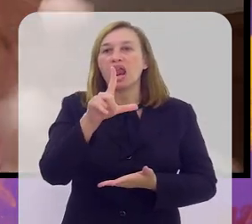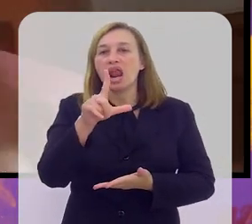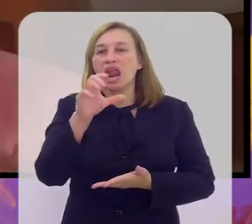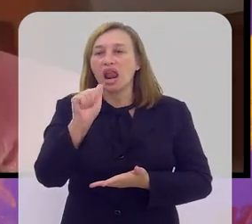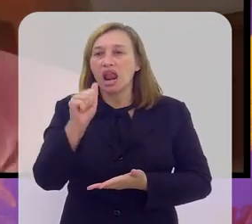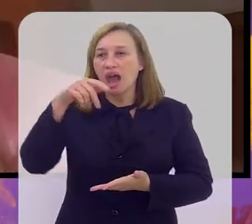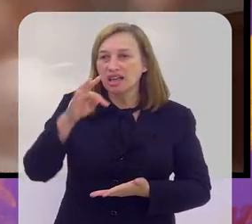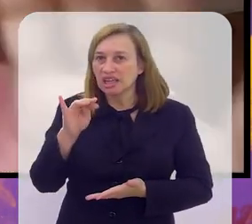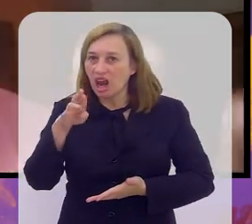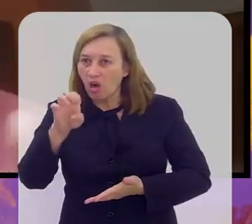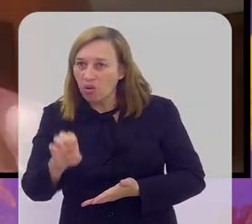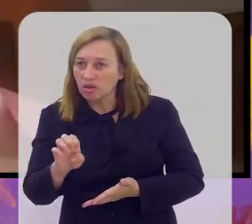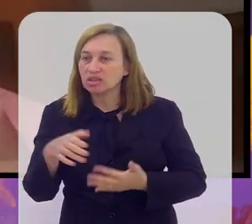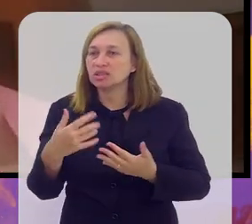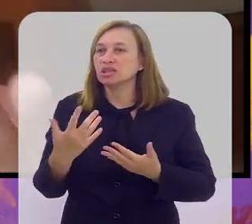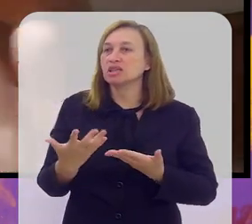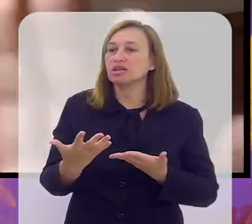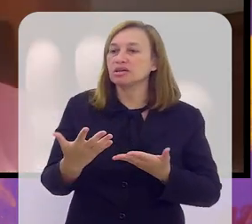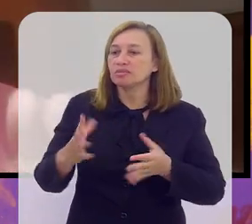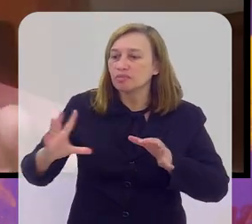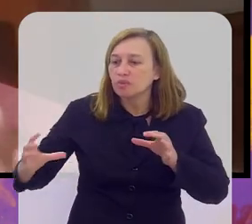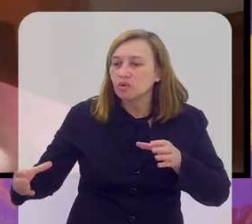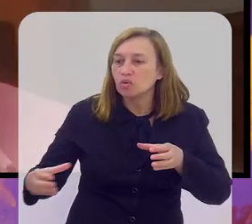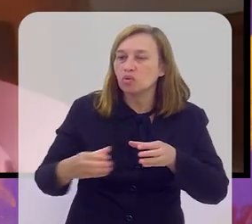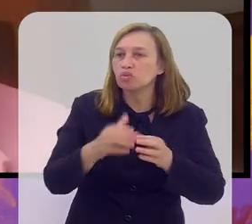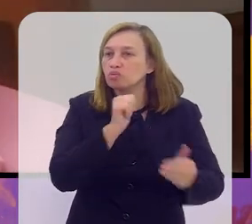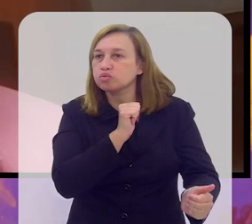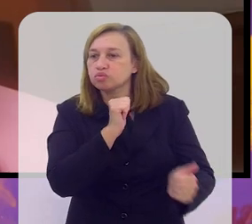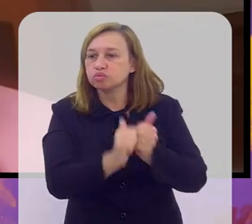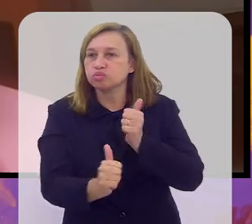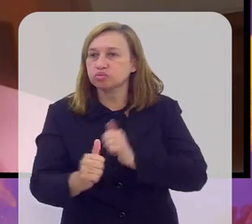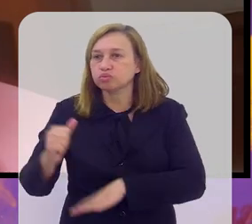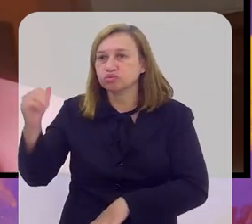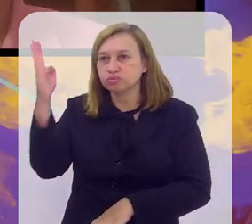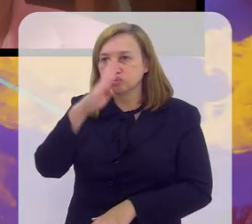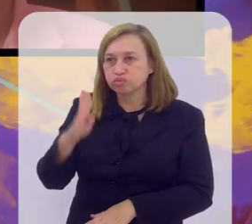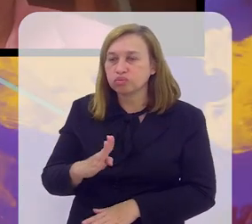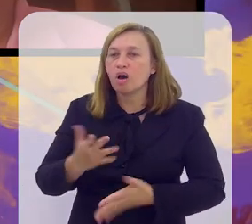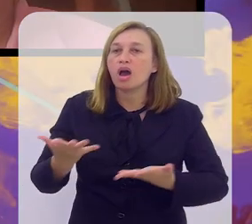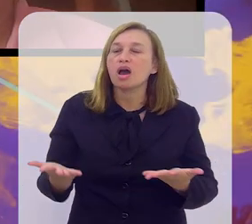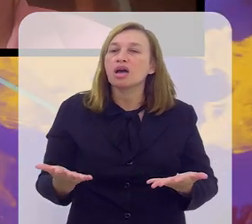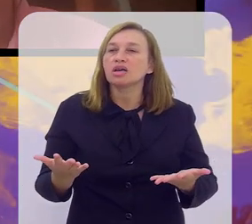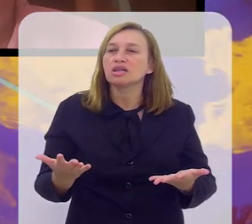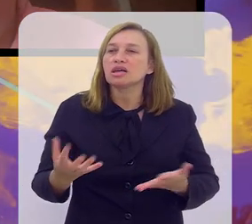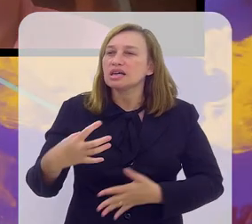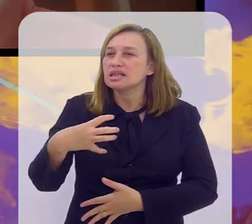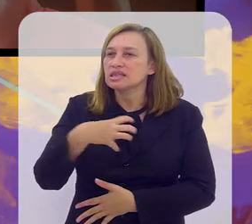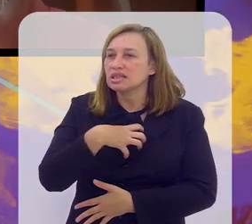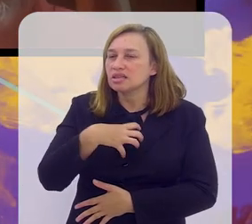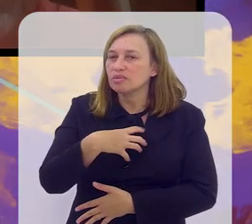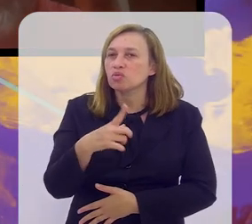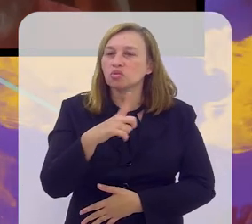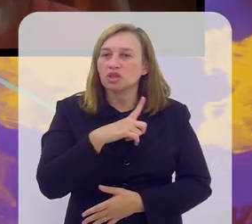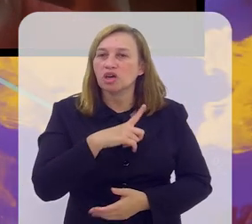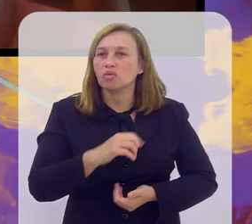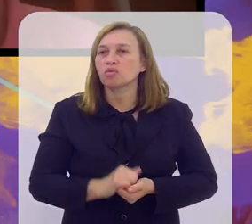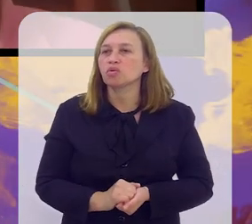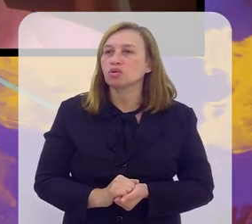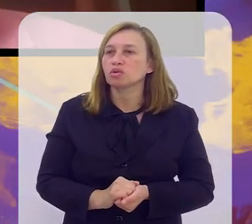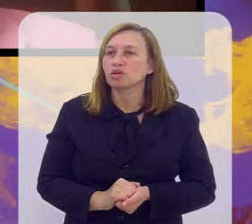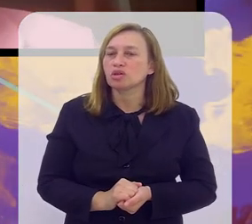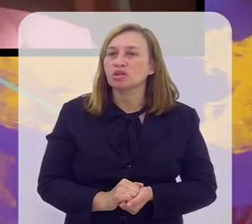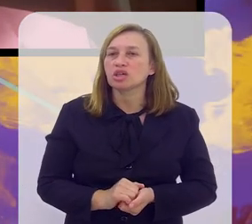enfim, alguma coisa já mais ou menos combinada entre as partes envolvidas. Eu tenho o sentimento, diria, o nosso